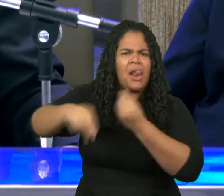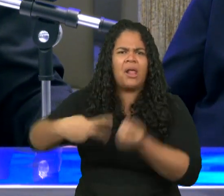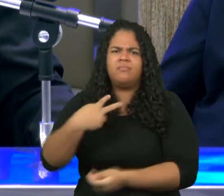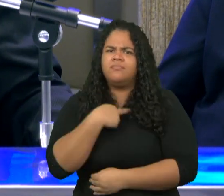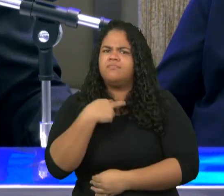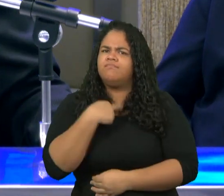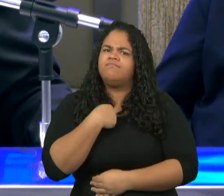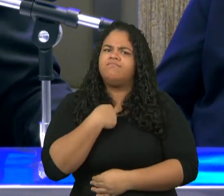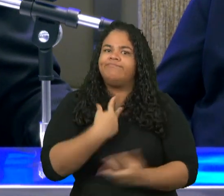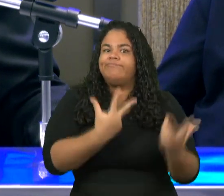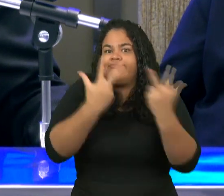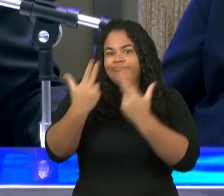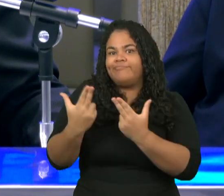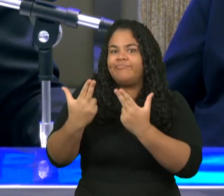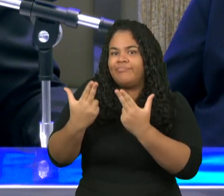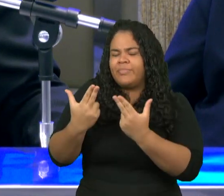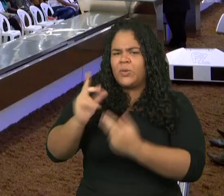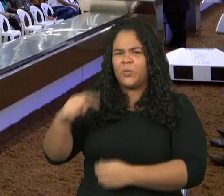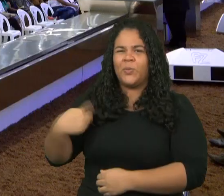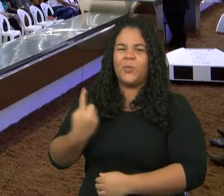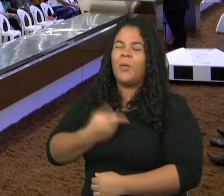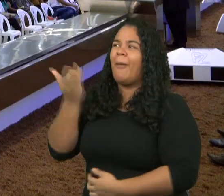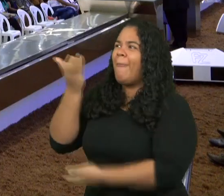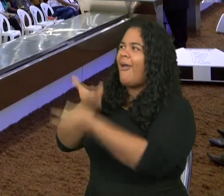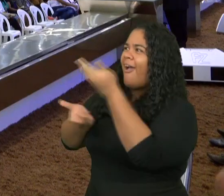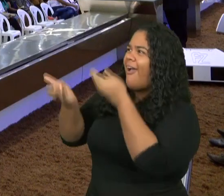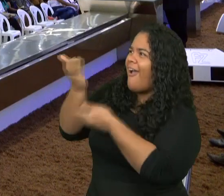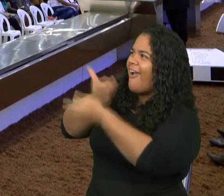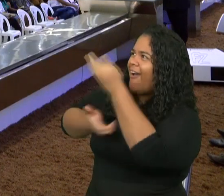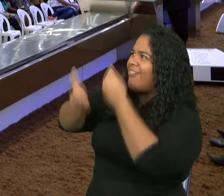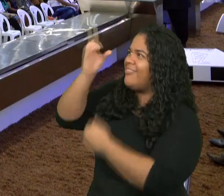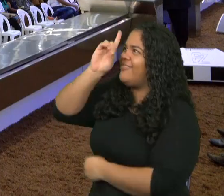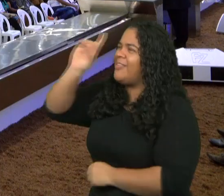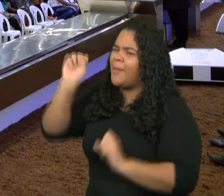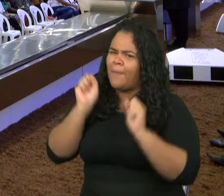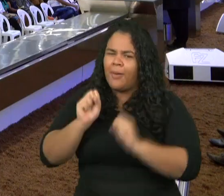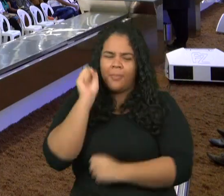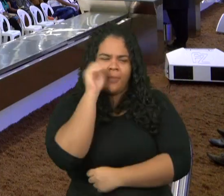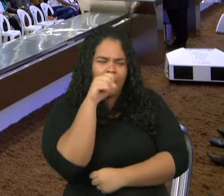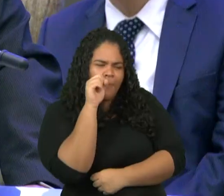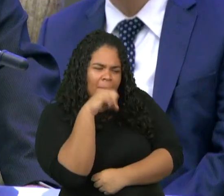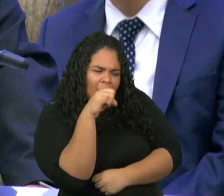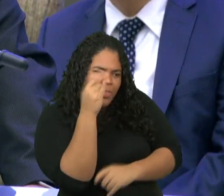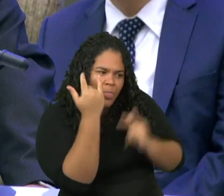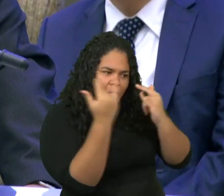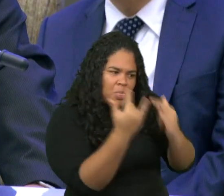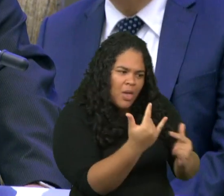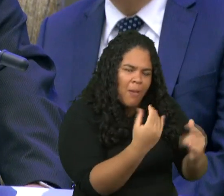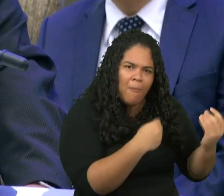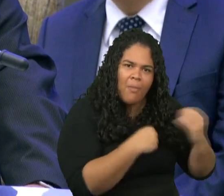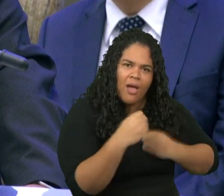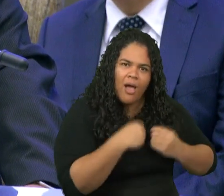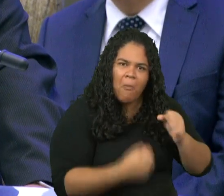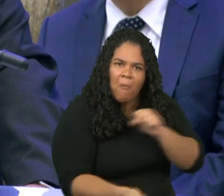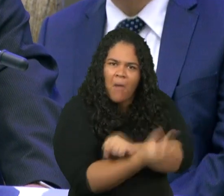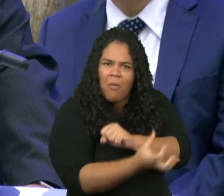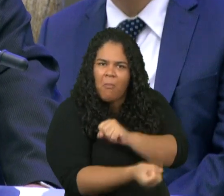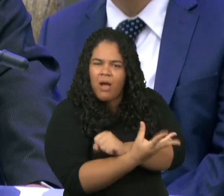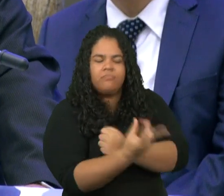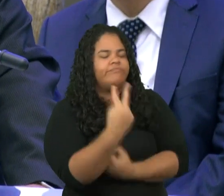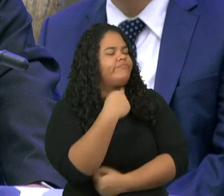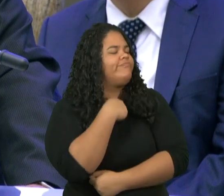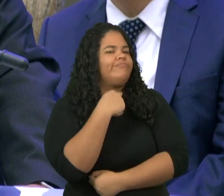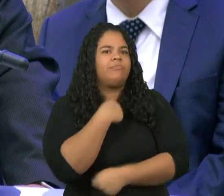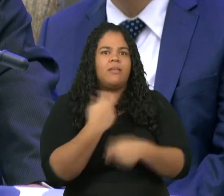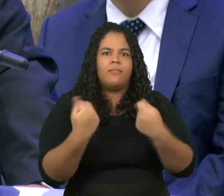não pode namorar o mundo não pode namorar o pecado não pode namorar a corrupção tem que ser